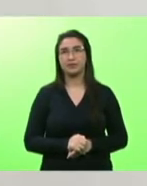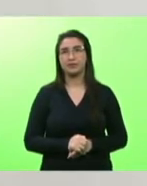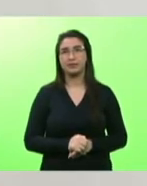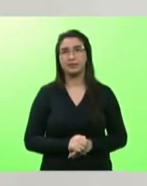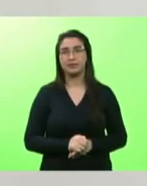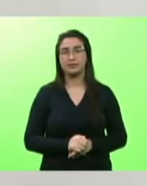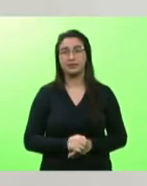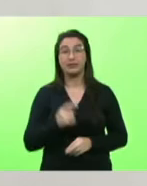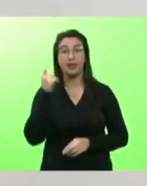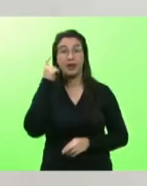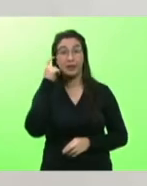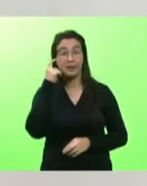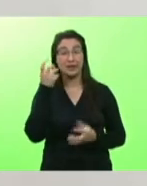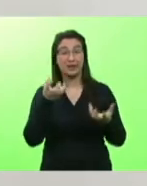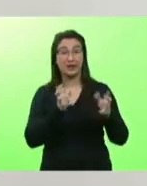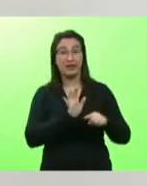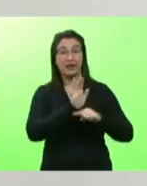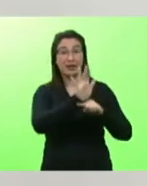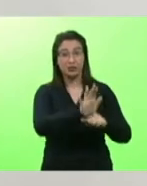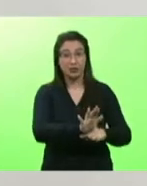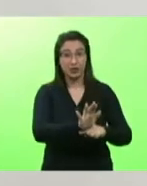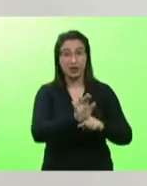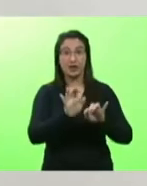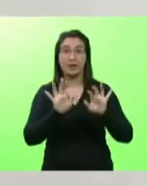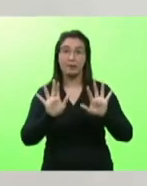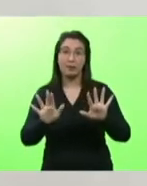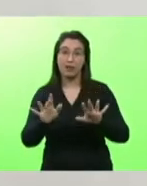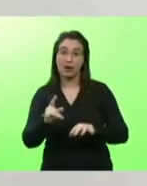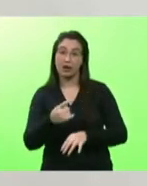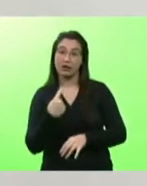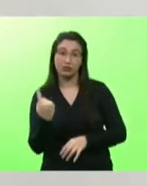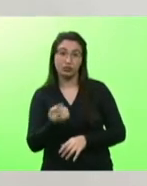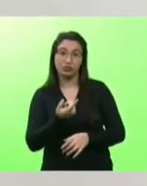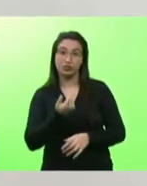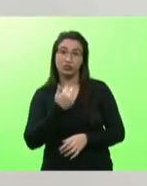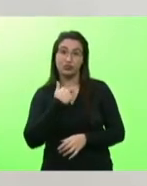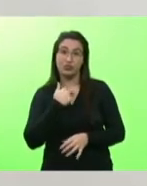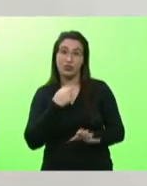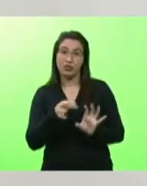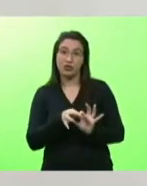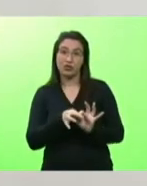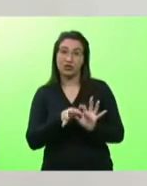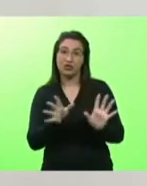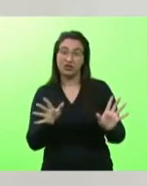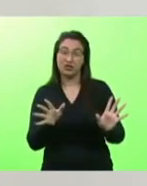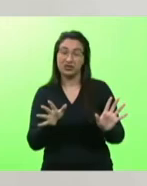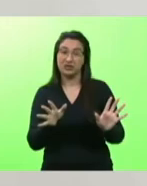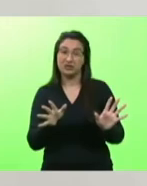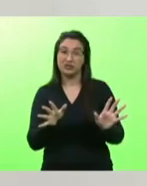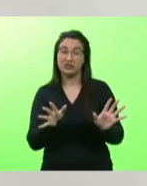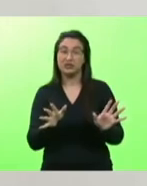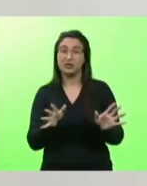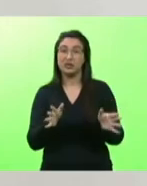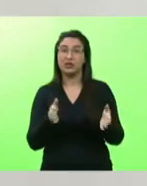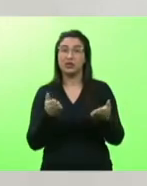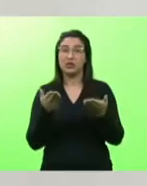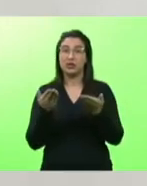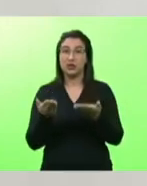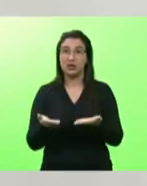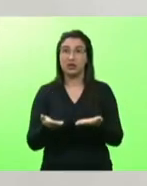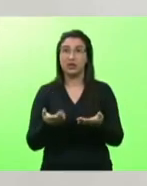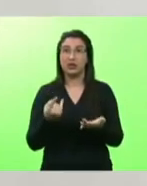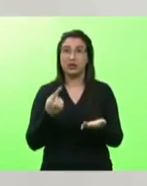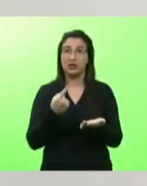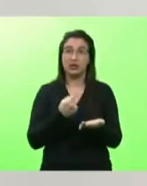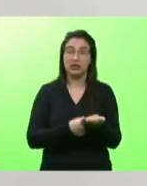pensou em contribuir mas ao mesmo tempo nós não podemos abrir mão da compensação que inclusive foi aportado com uma